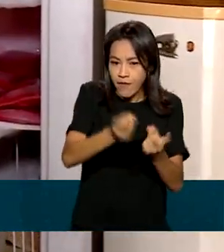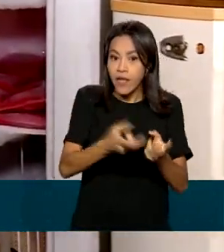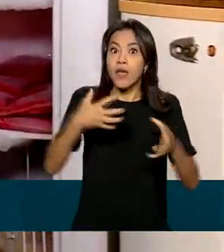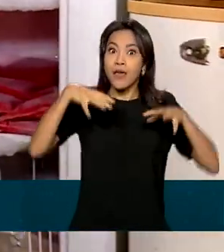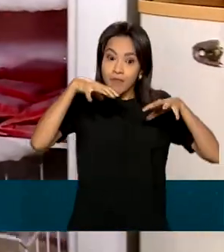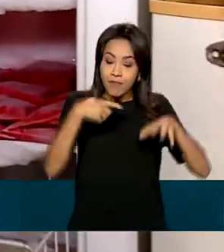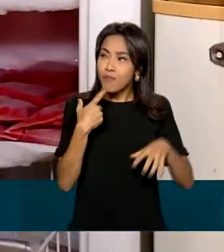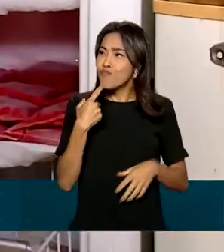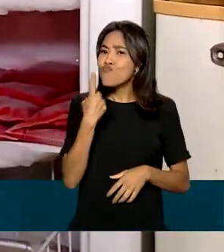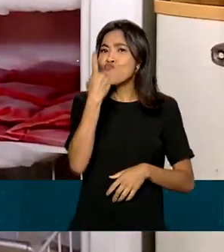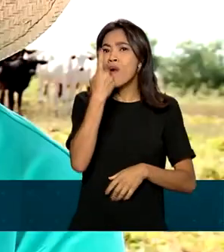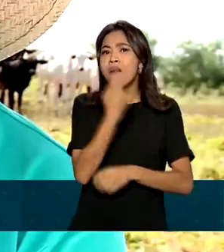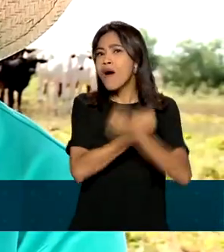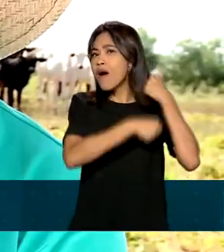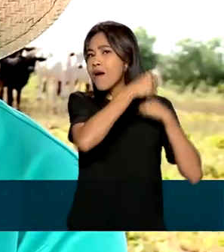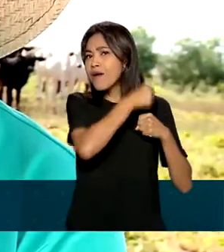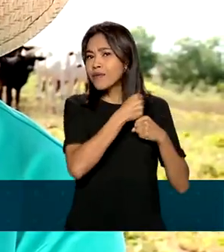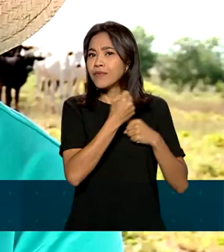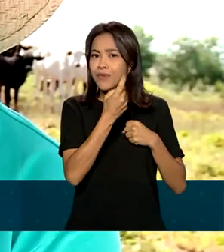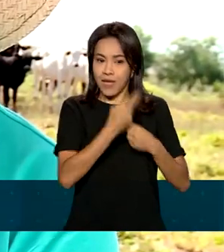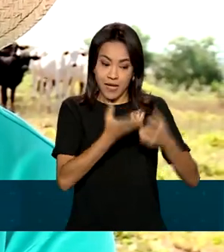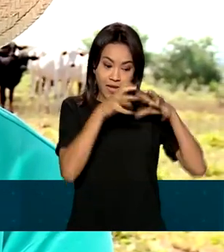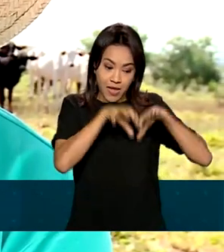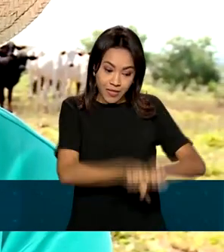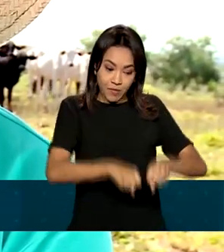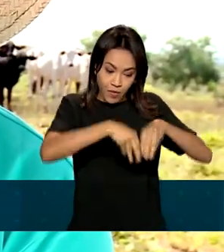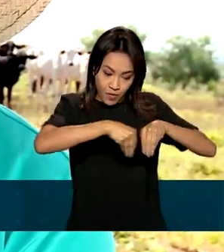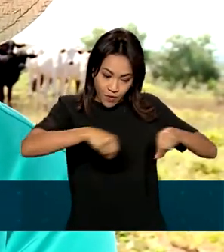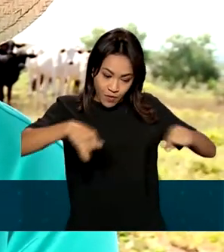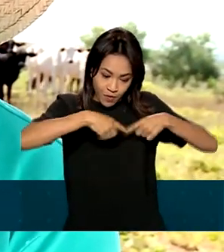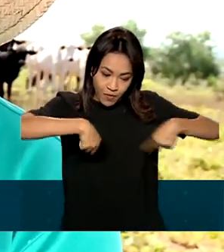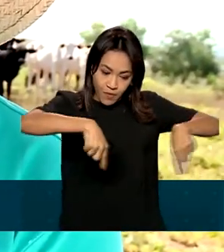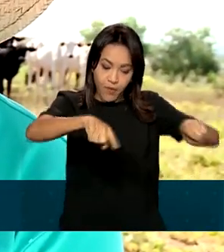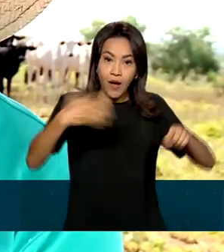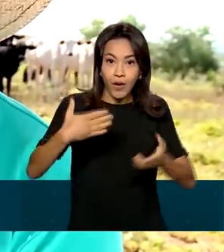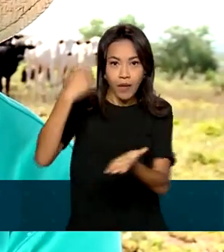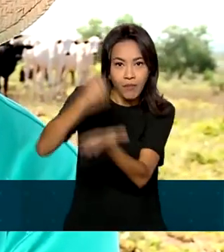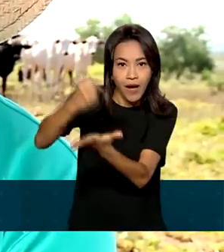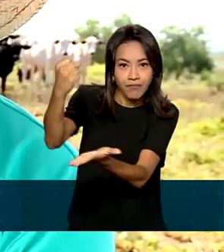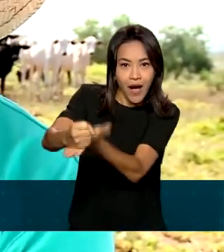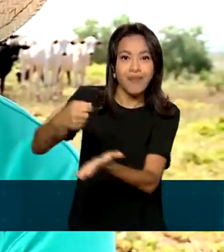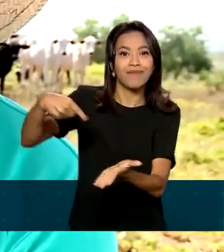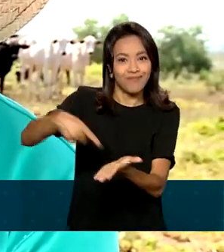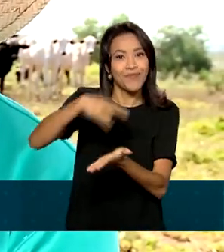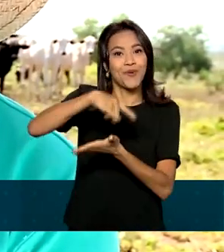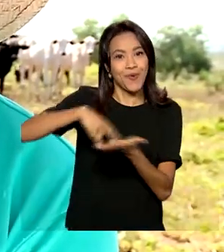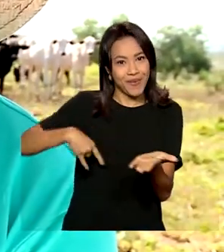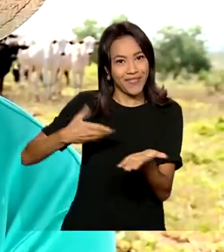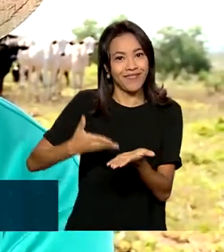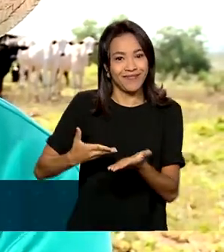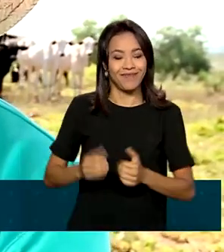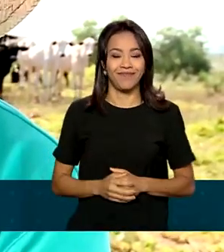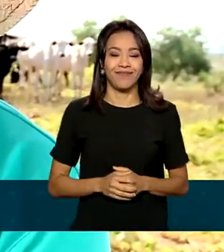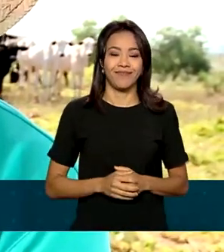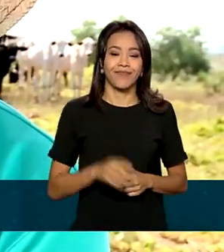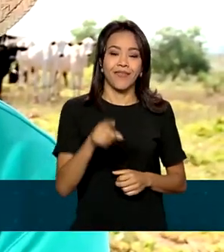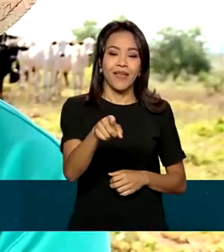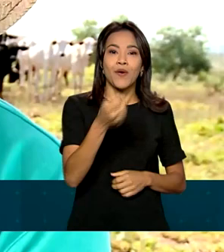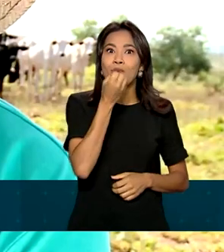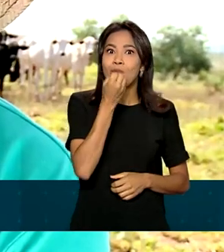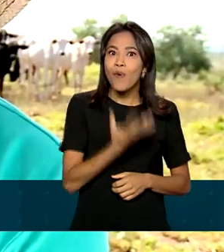título há pouco mais de um ano e o processo de documentação está no cartório. O que vai vir de bom é você poder